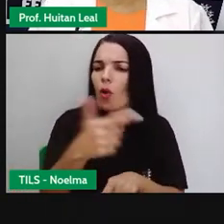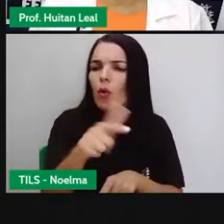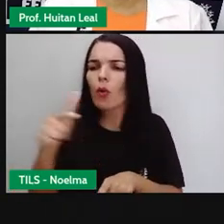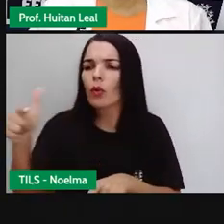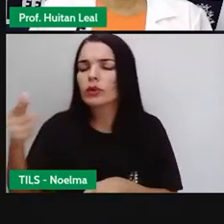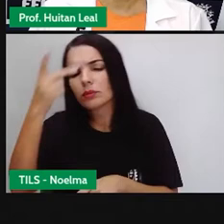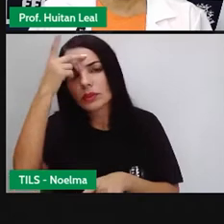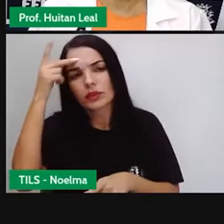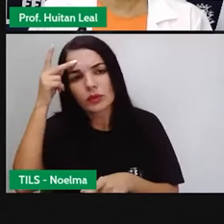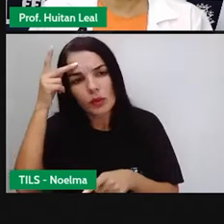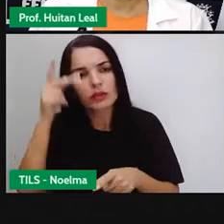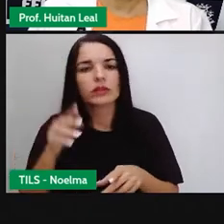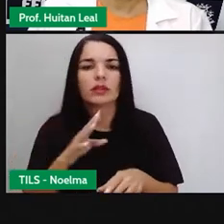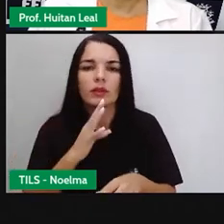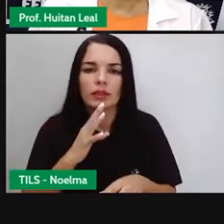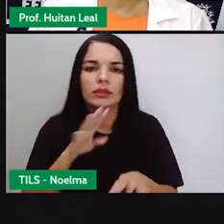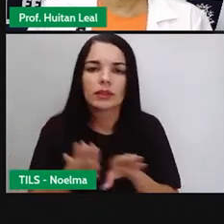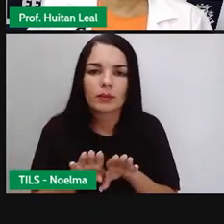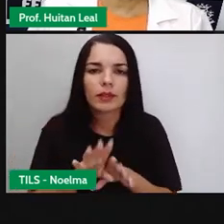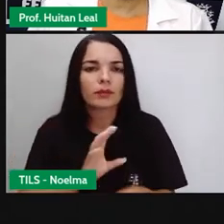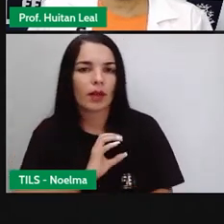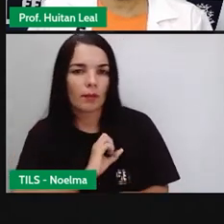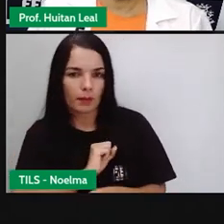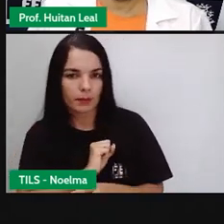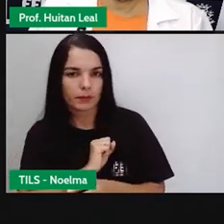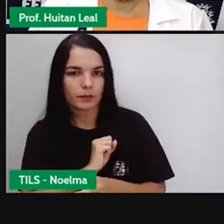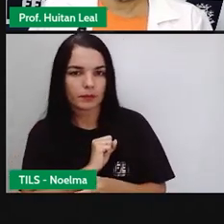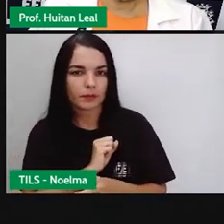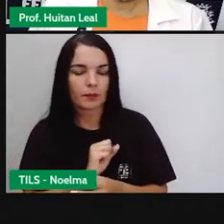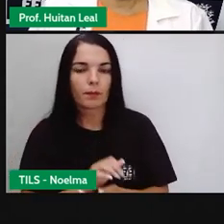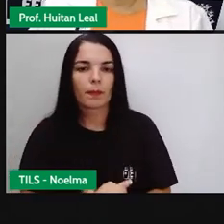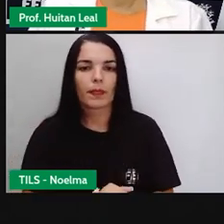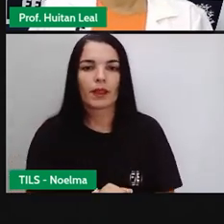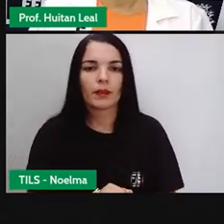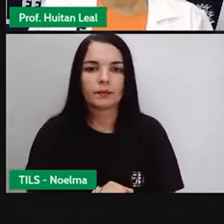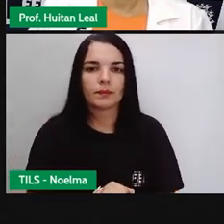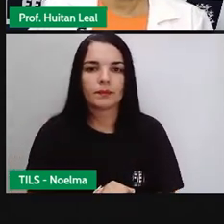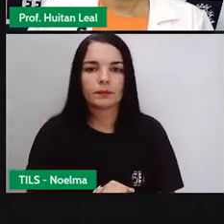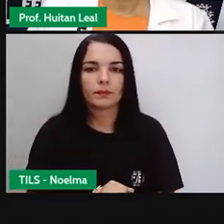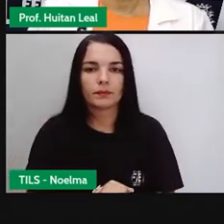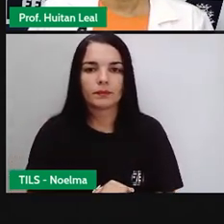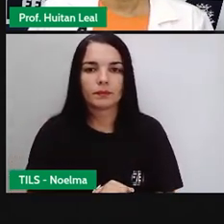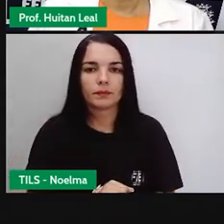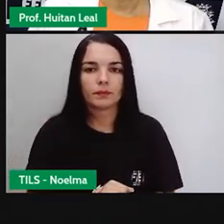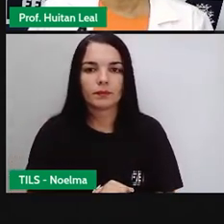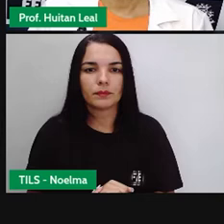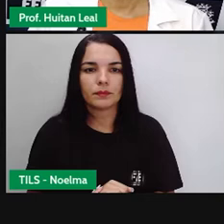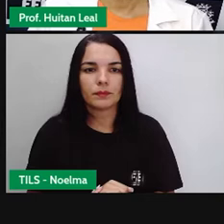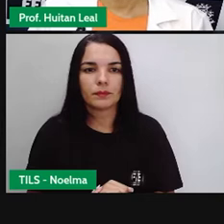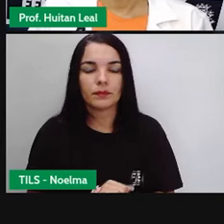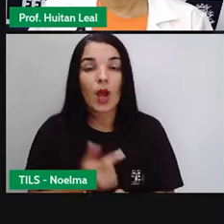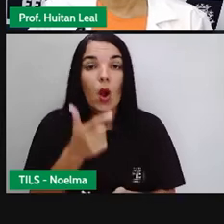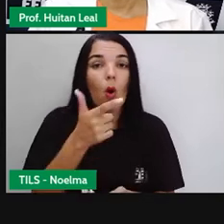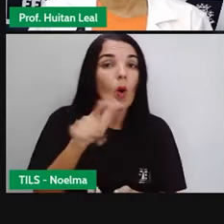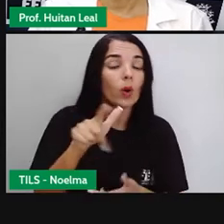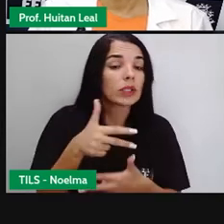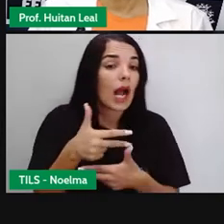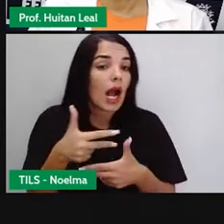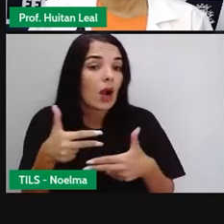livros. Um outro elemento